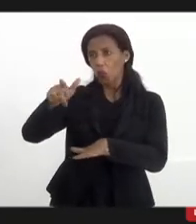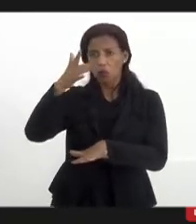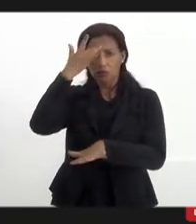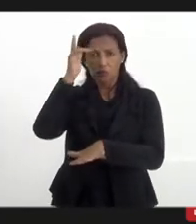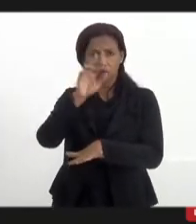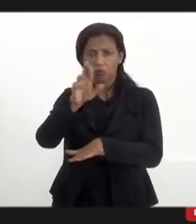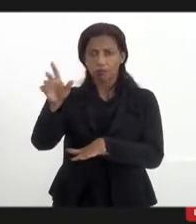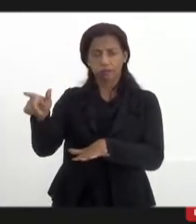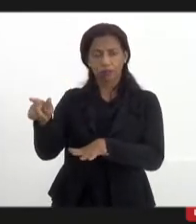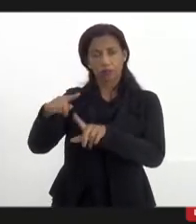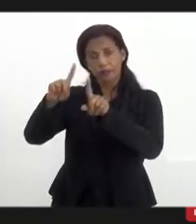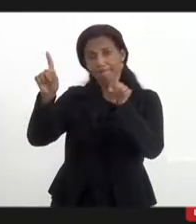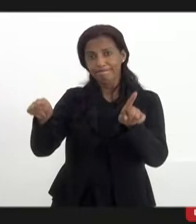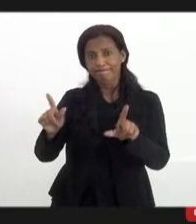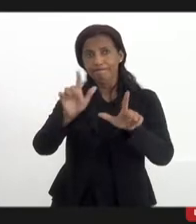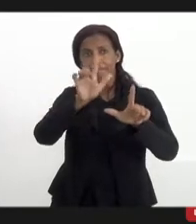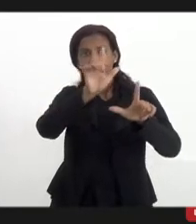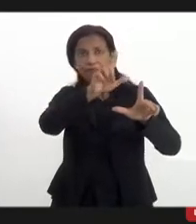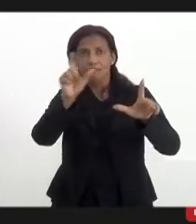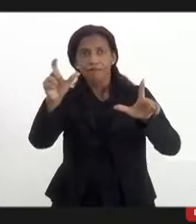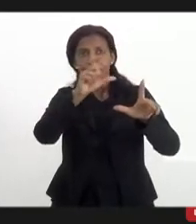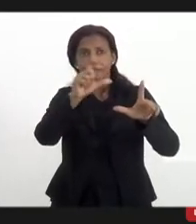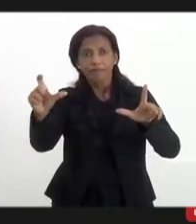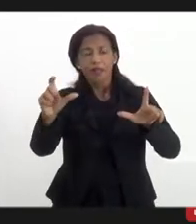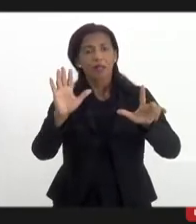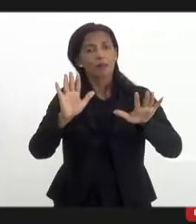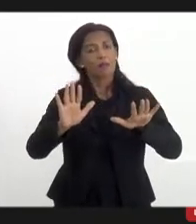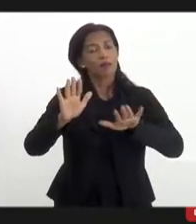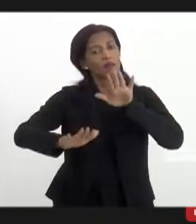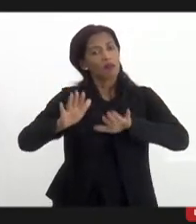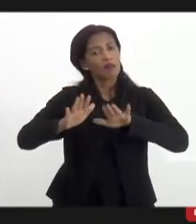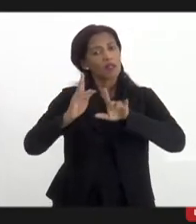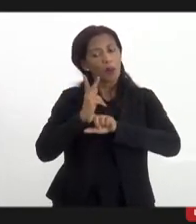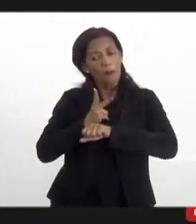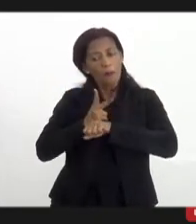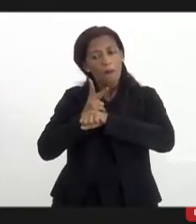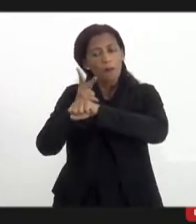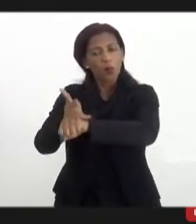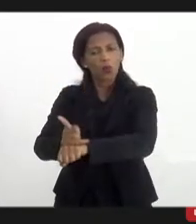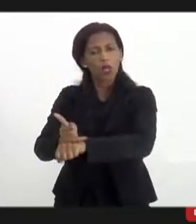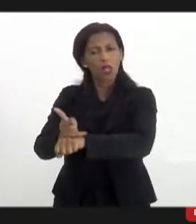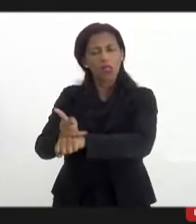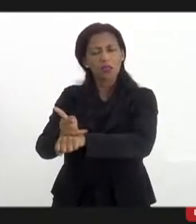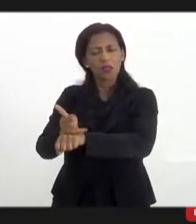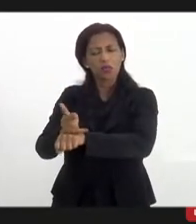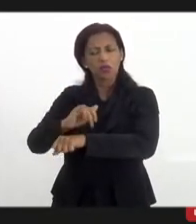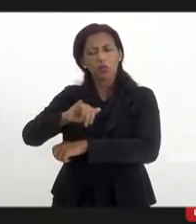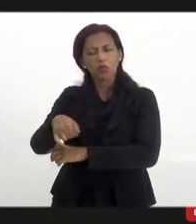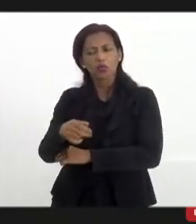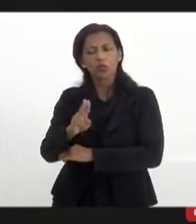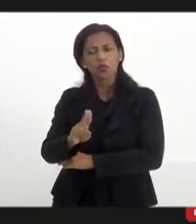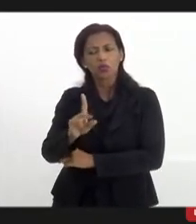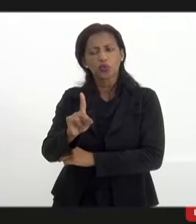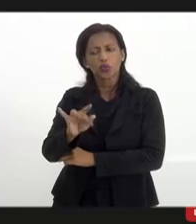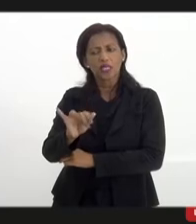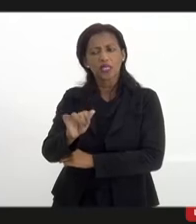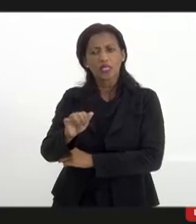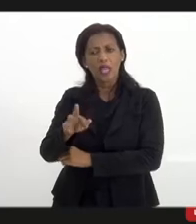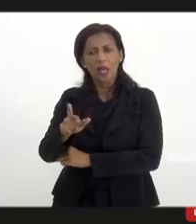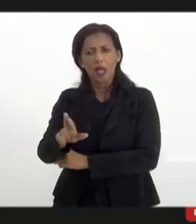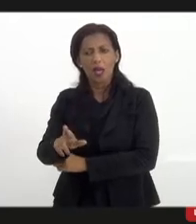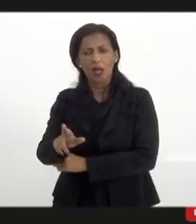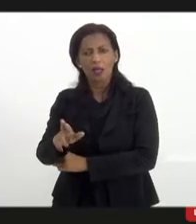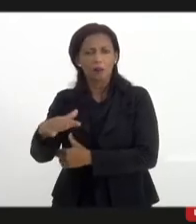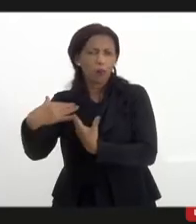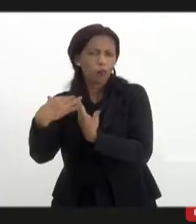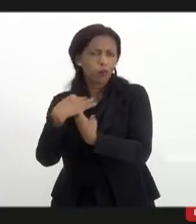na sala, mas talvez se a gente procurasse um judiciário, procurasse alguém que nos desse essa